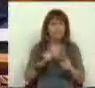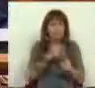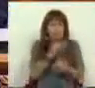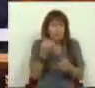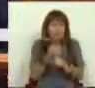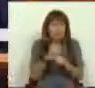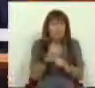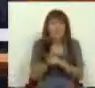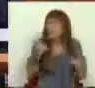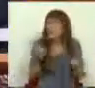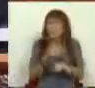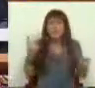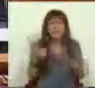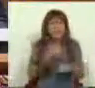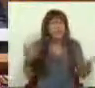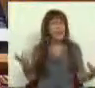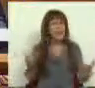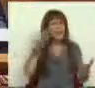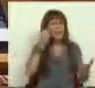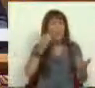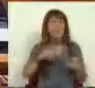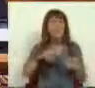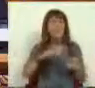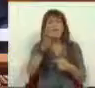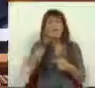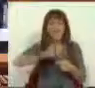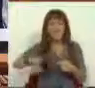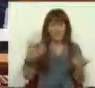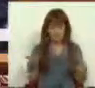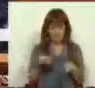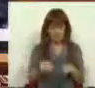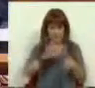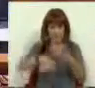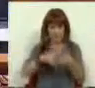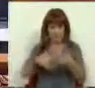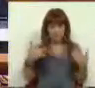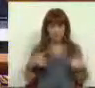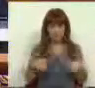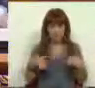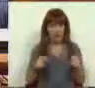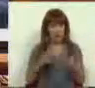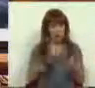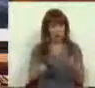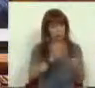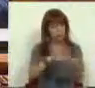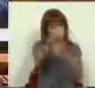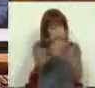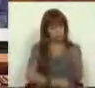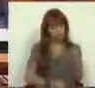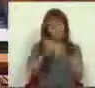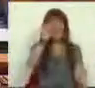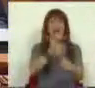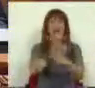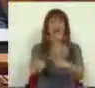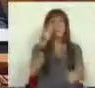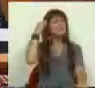respectivos fundamentos e como é que irão concretizar esse plano que está plasmado nessa